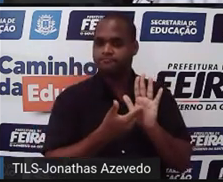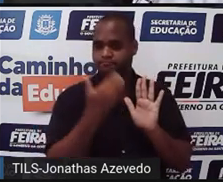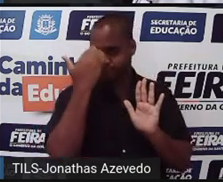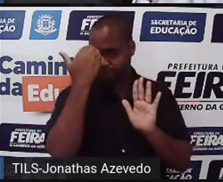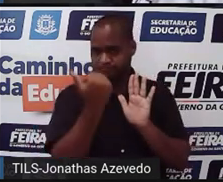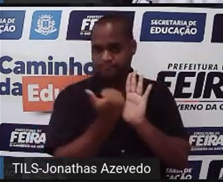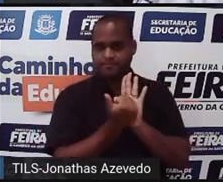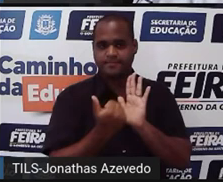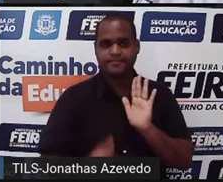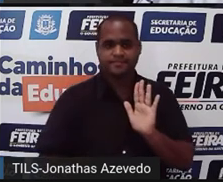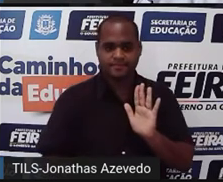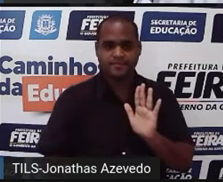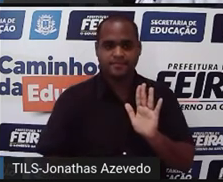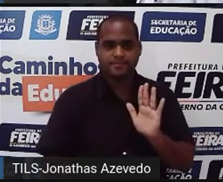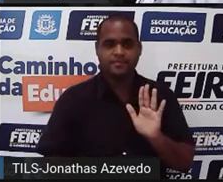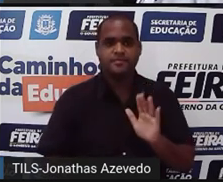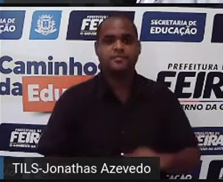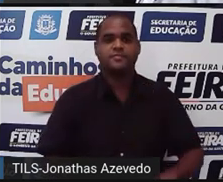Tá bom?